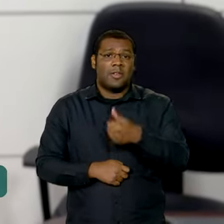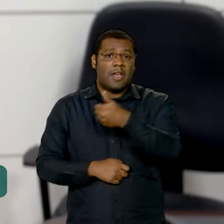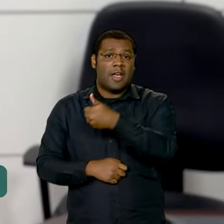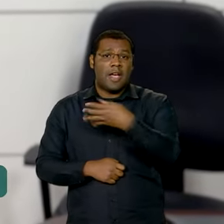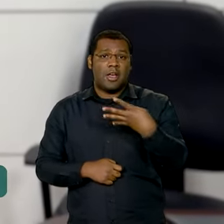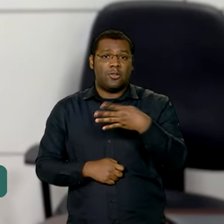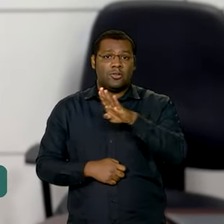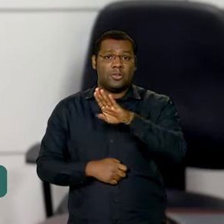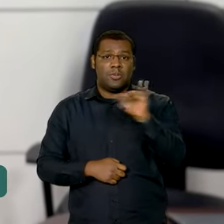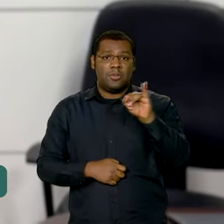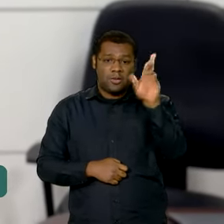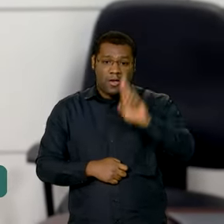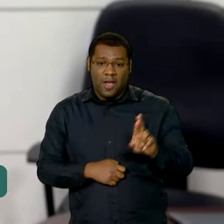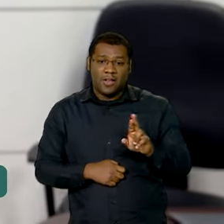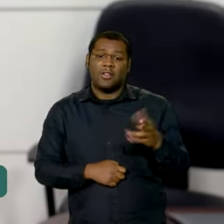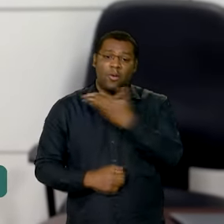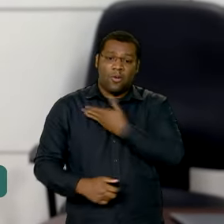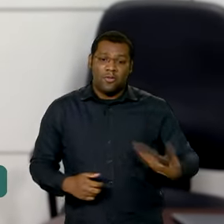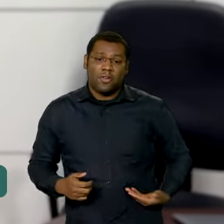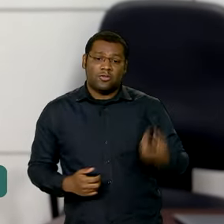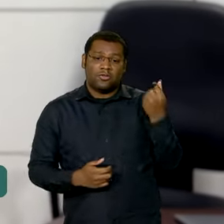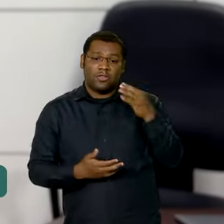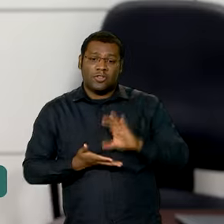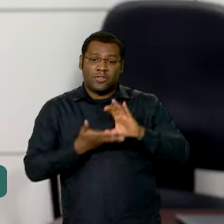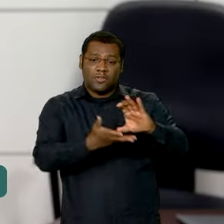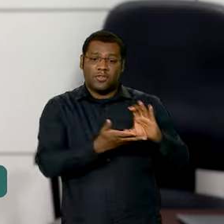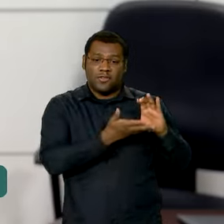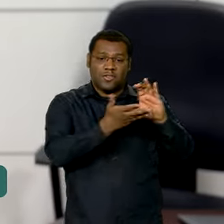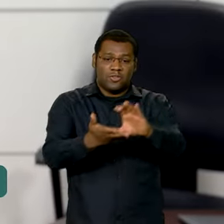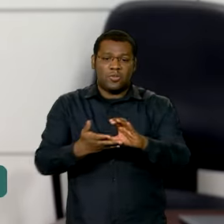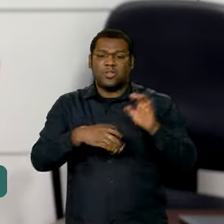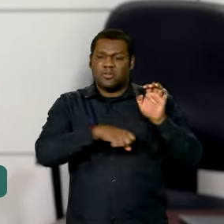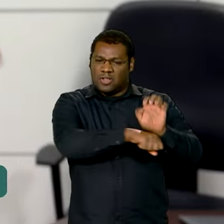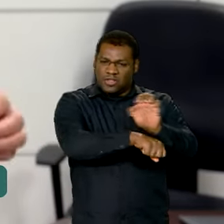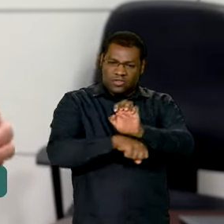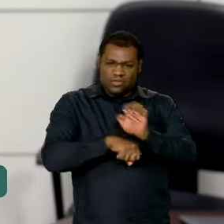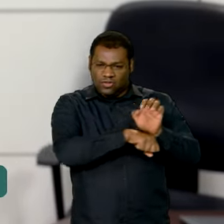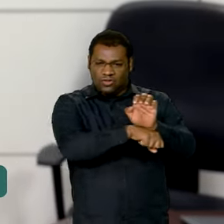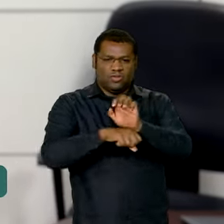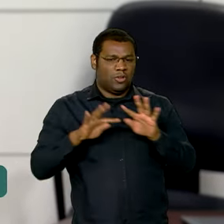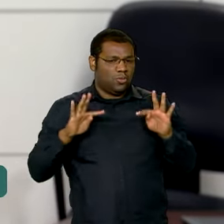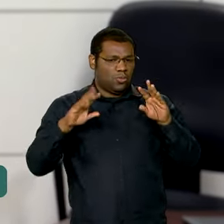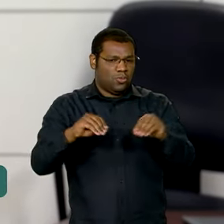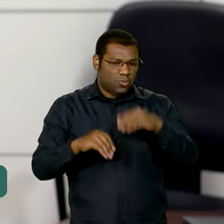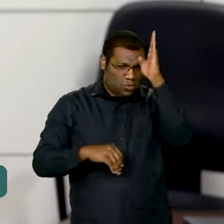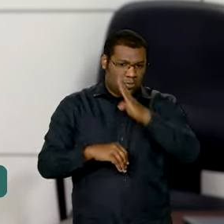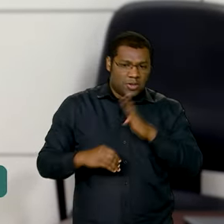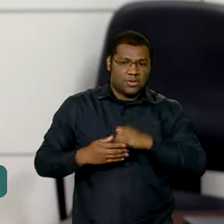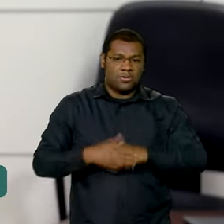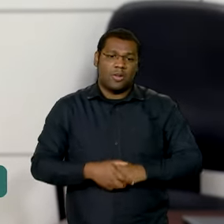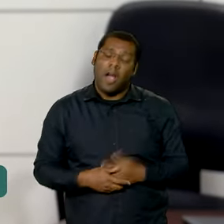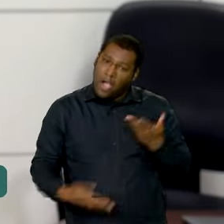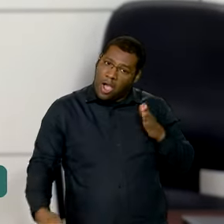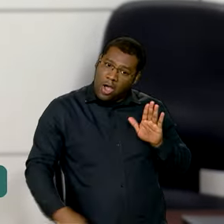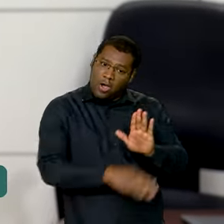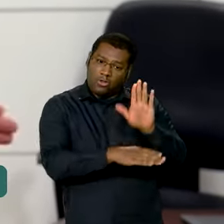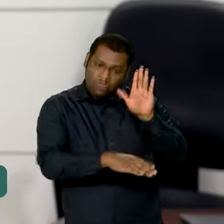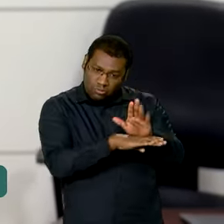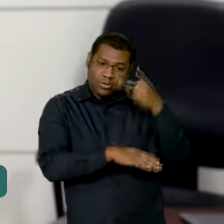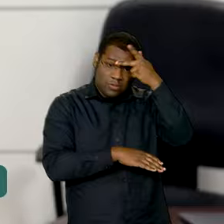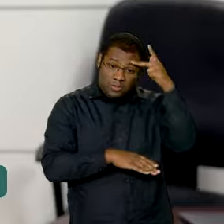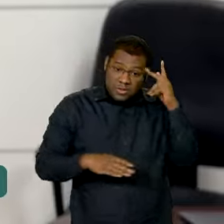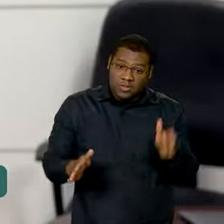reais chegando em todo o Brasil, em cada canto, através das pessoas que mais precisam